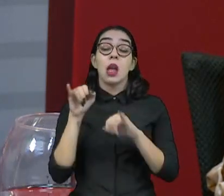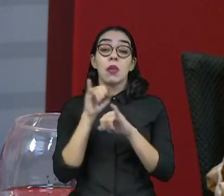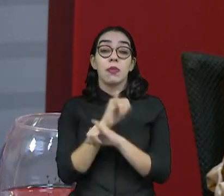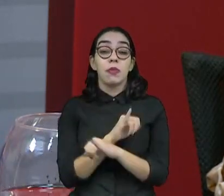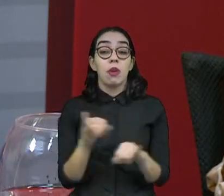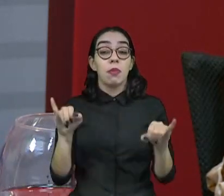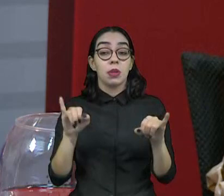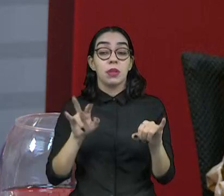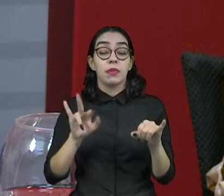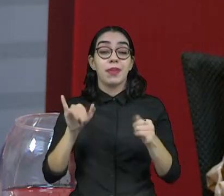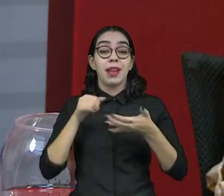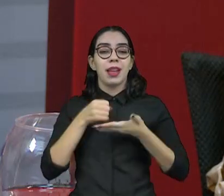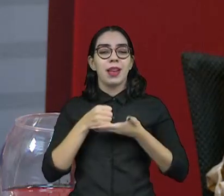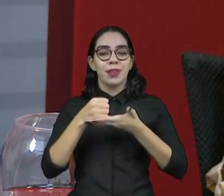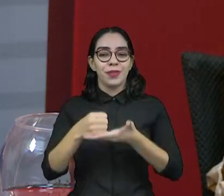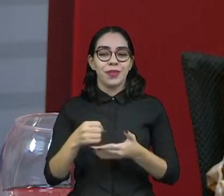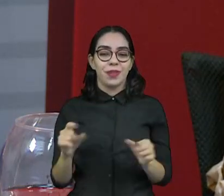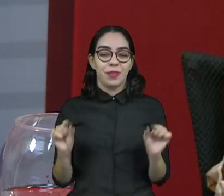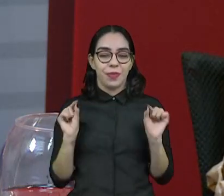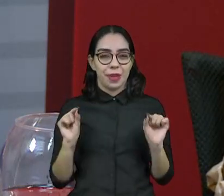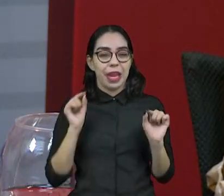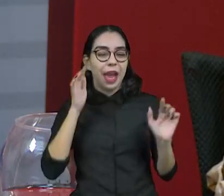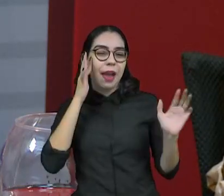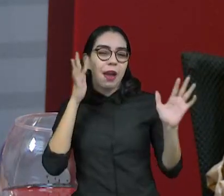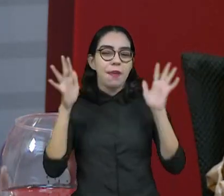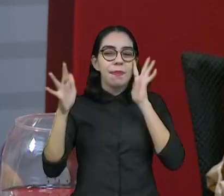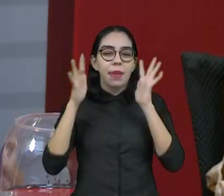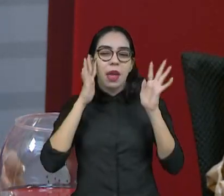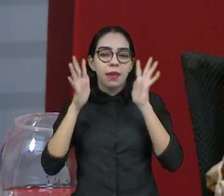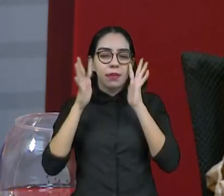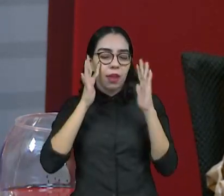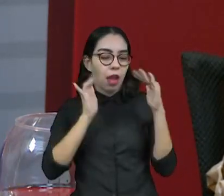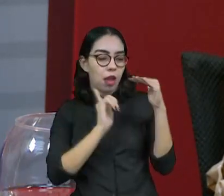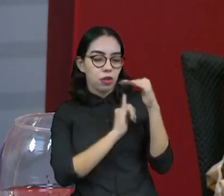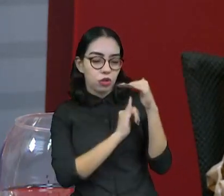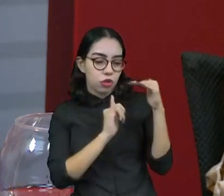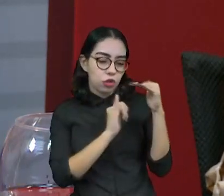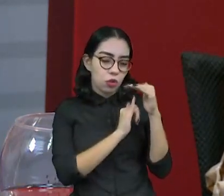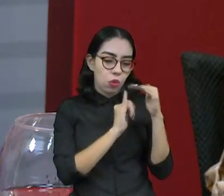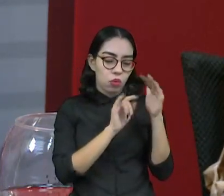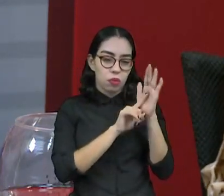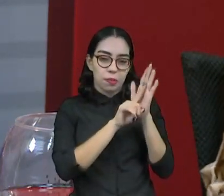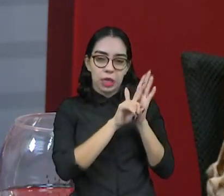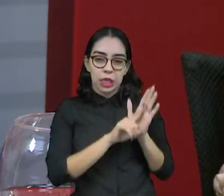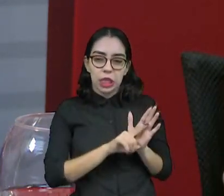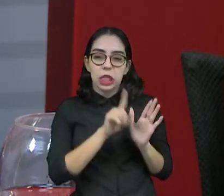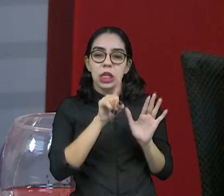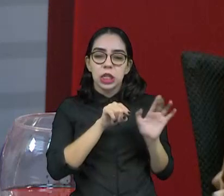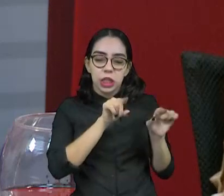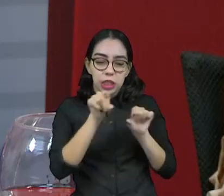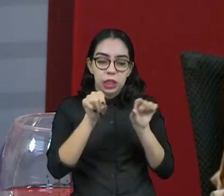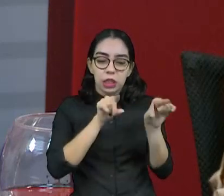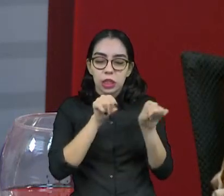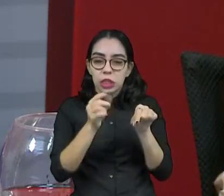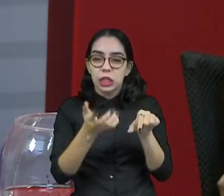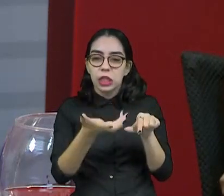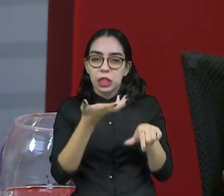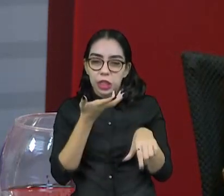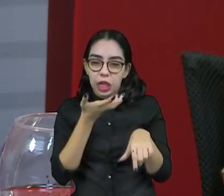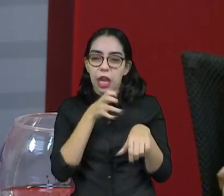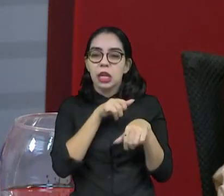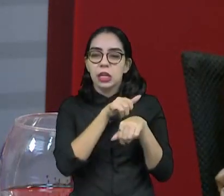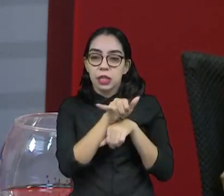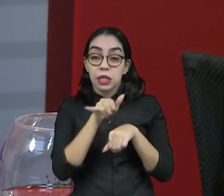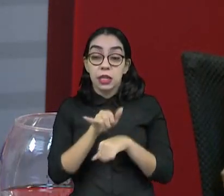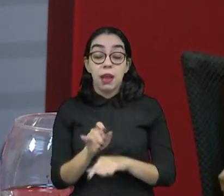acaba ajudando essa ideia de que as pesquisas estão erradas ou são do mal. Selecionando. Selecionando todas as pessoas. E